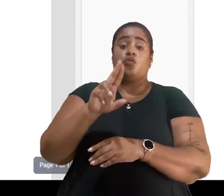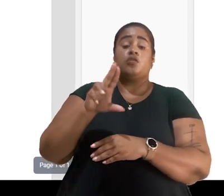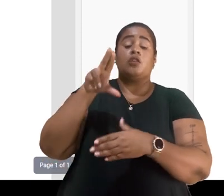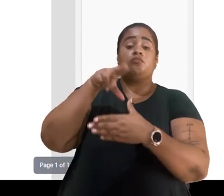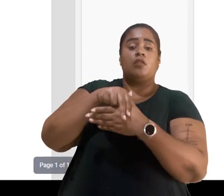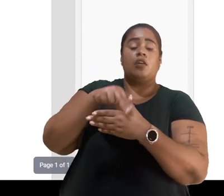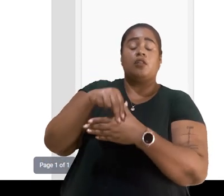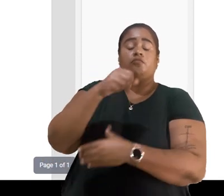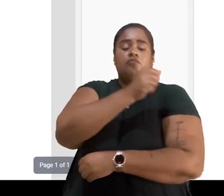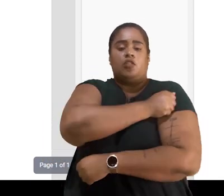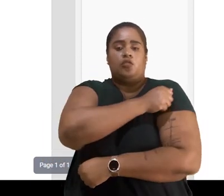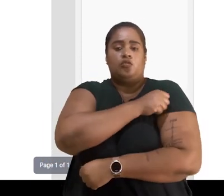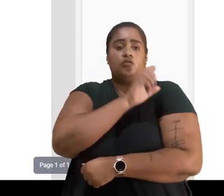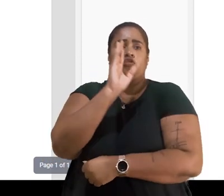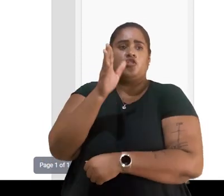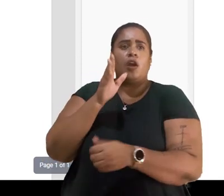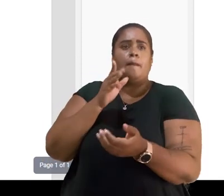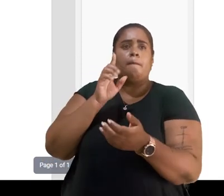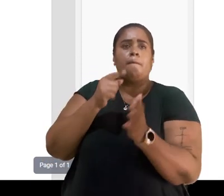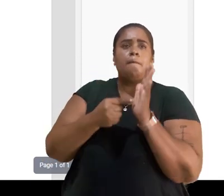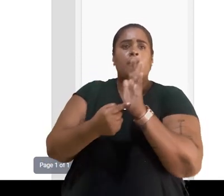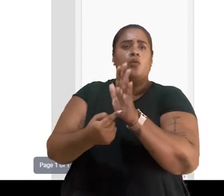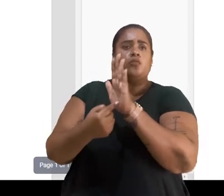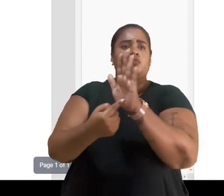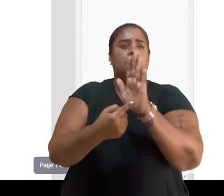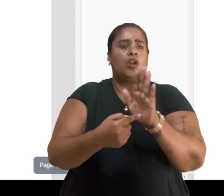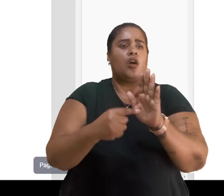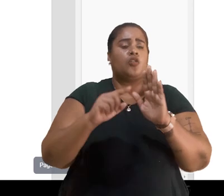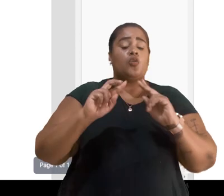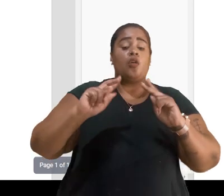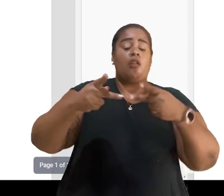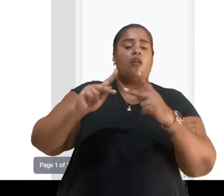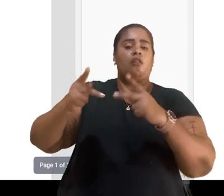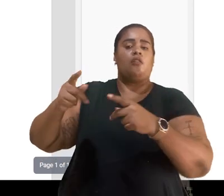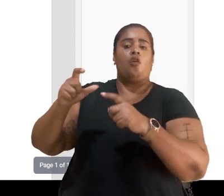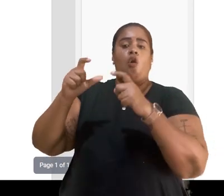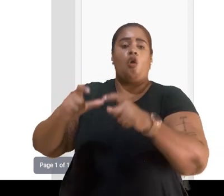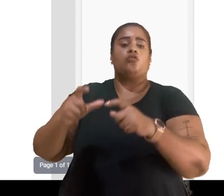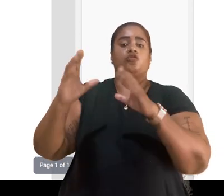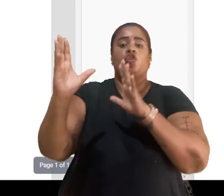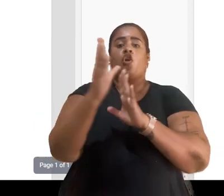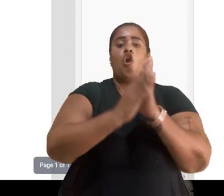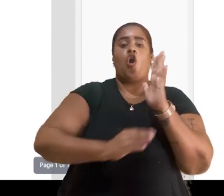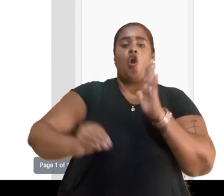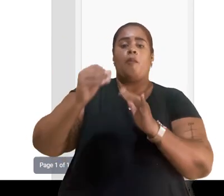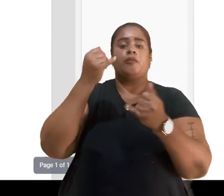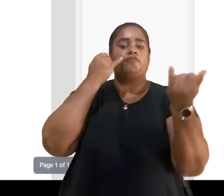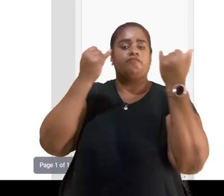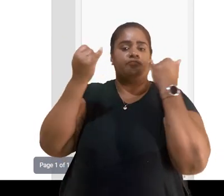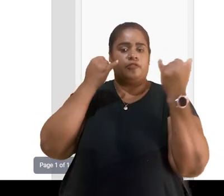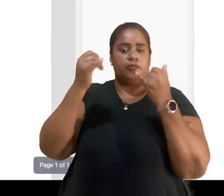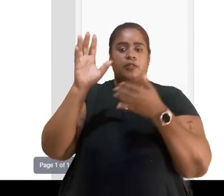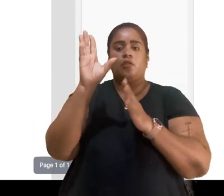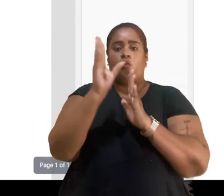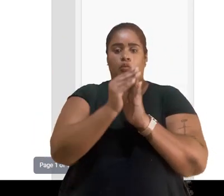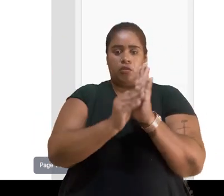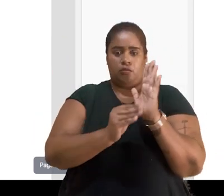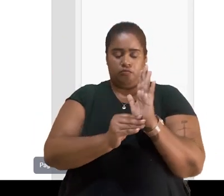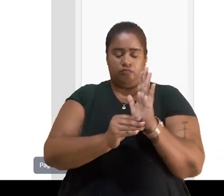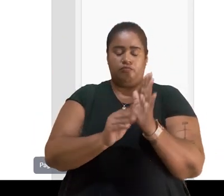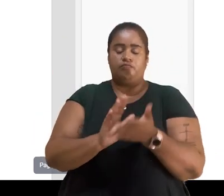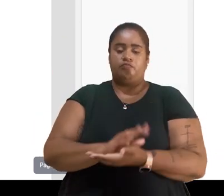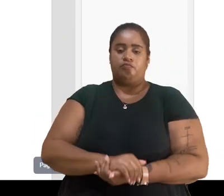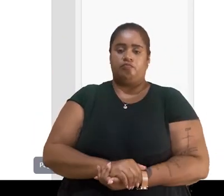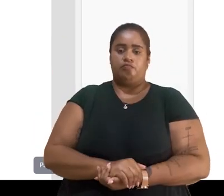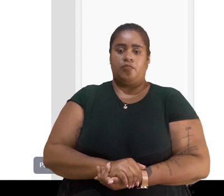com base no arquivo do aluno e indicando então os possíveis sites, endereços aqui de